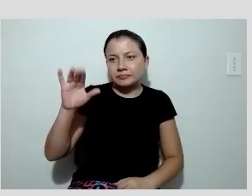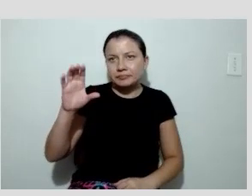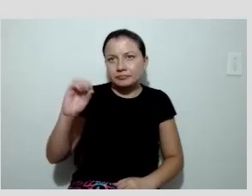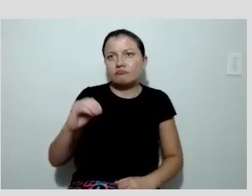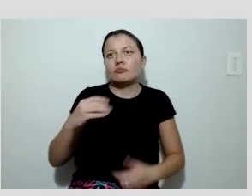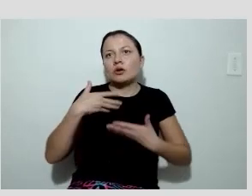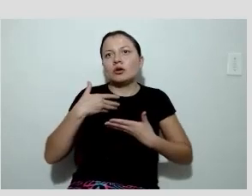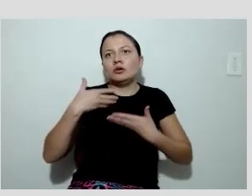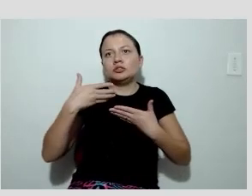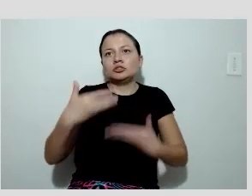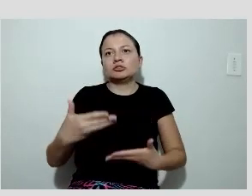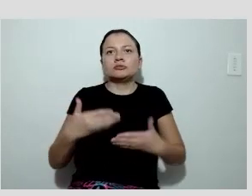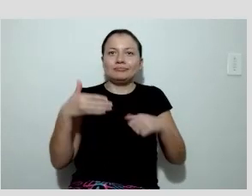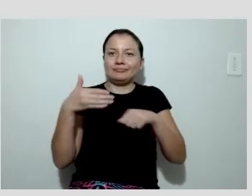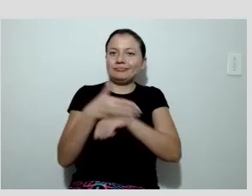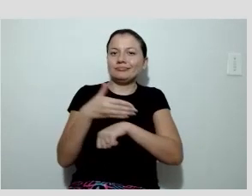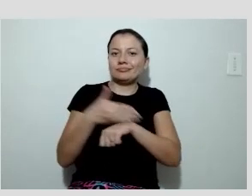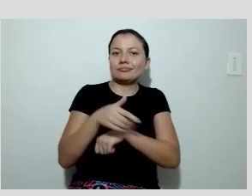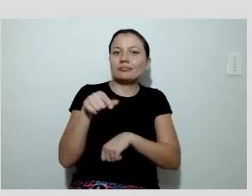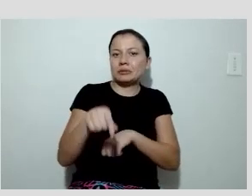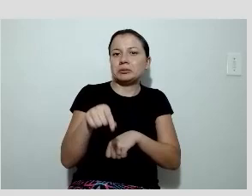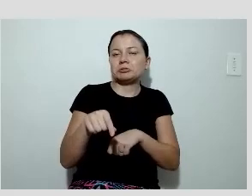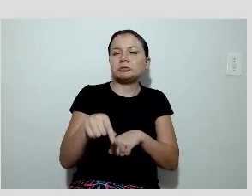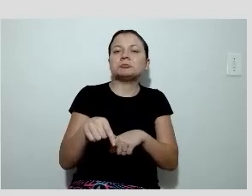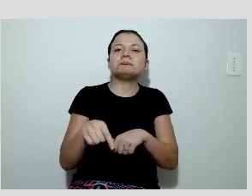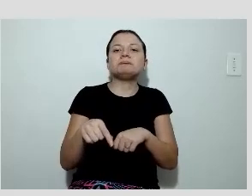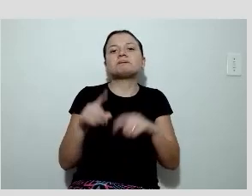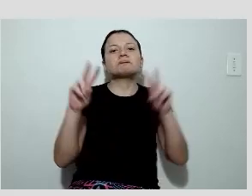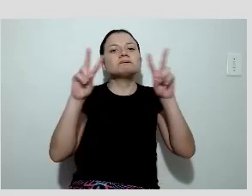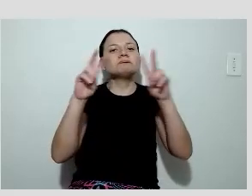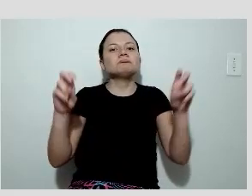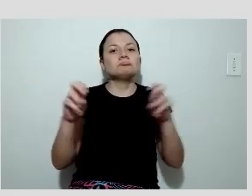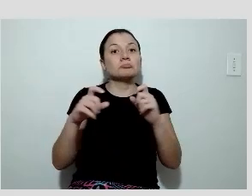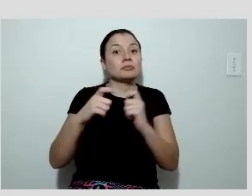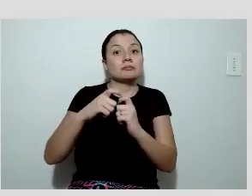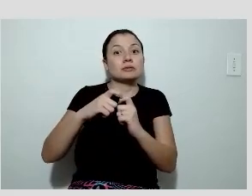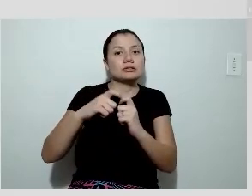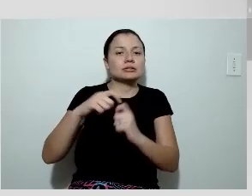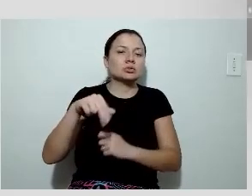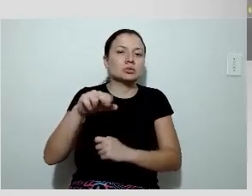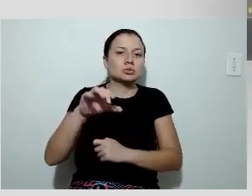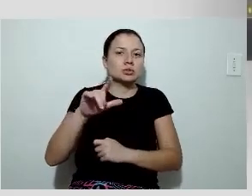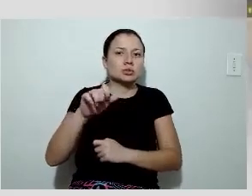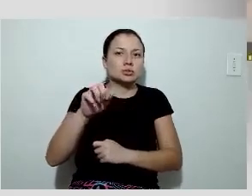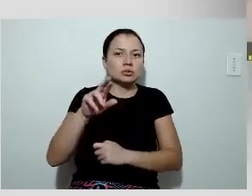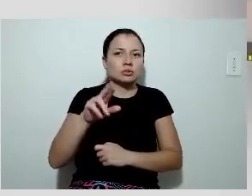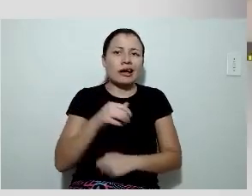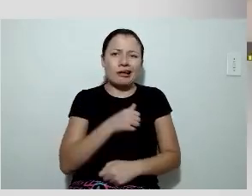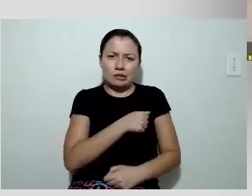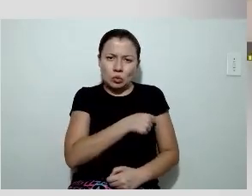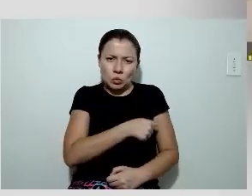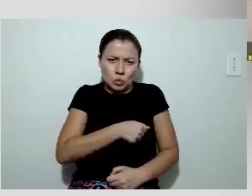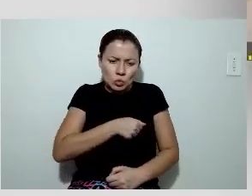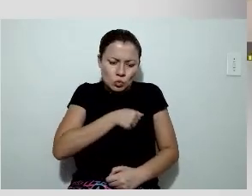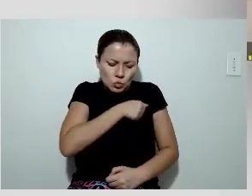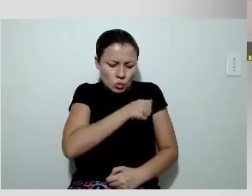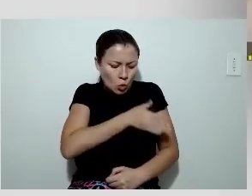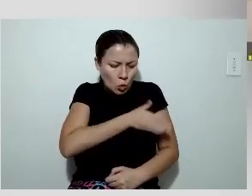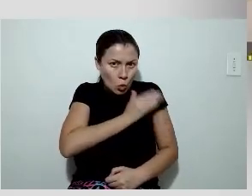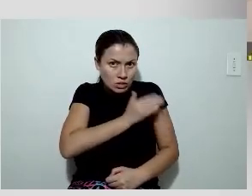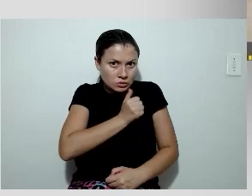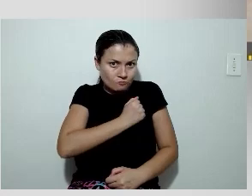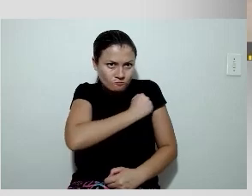para participar desse simpósio de medicina nuclear. O eletrocardiograma mostra